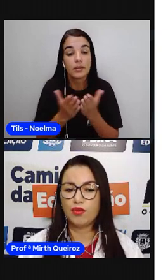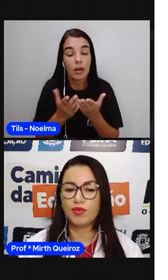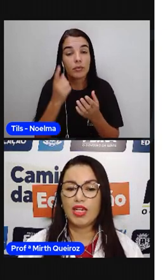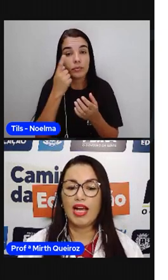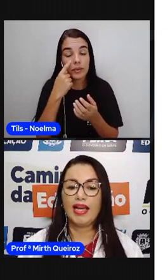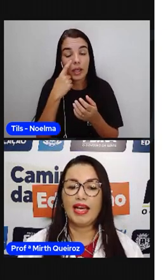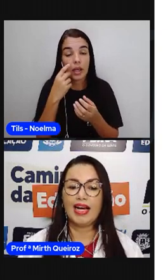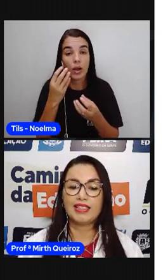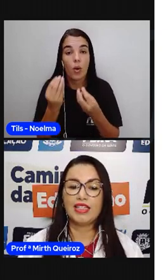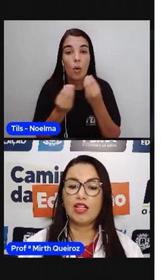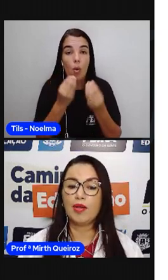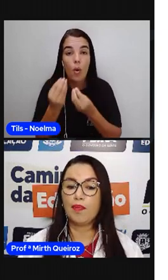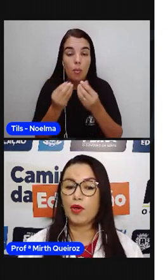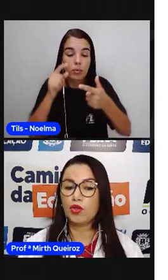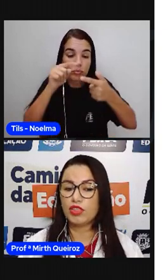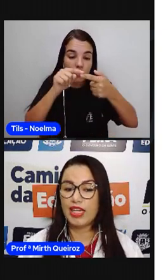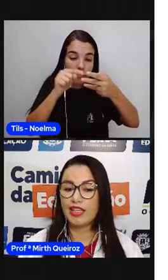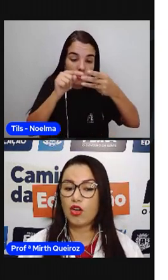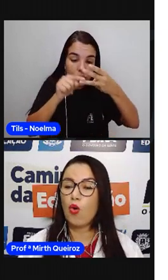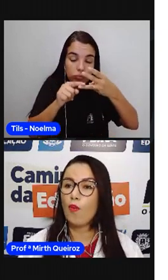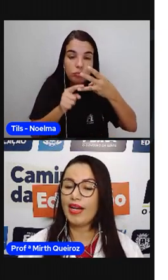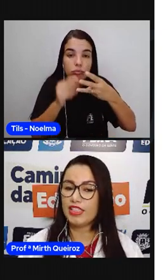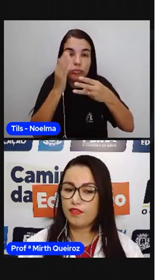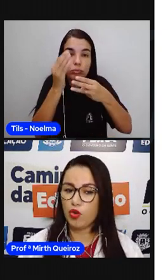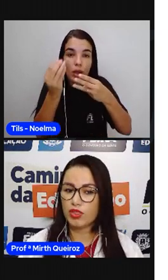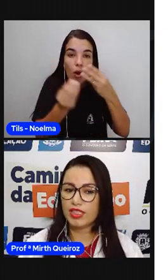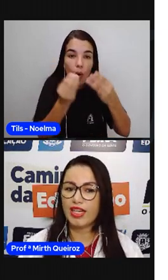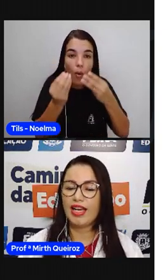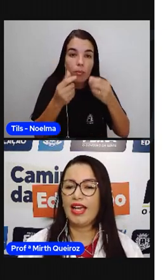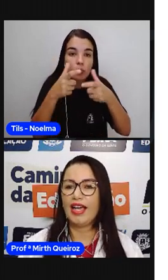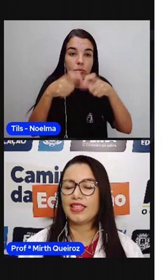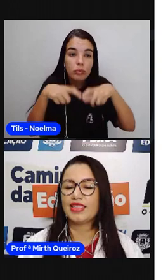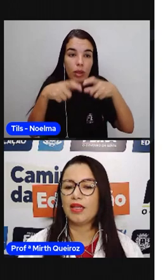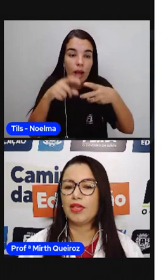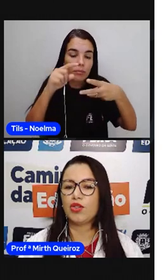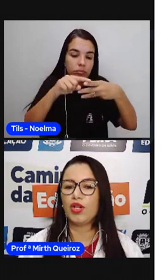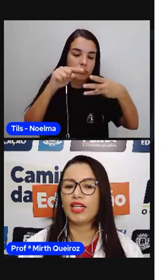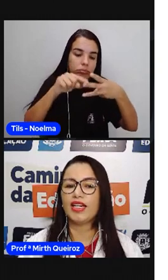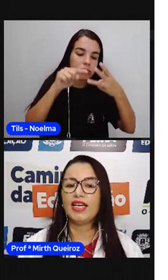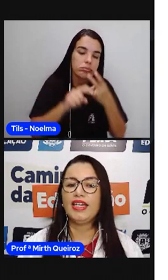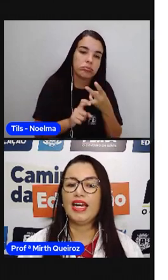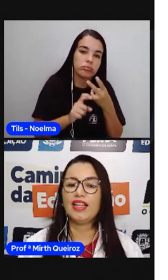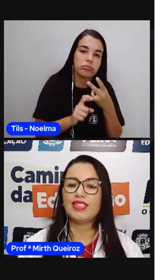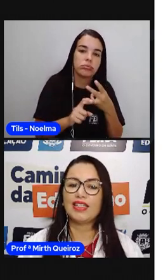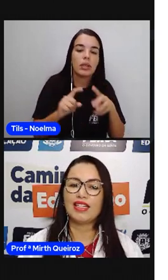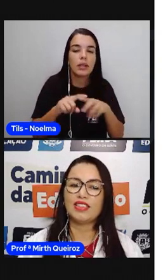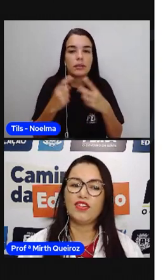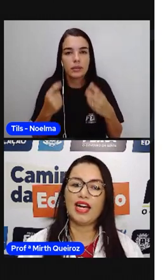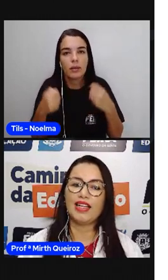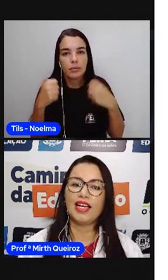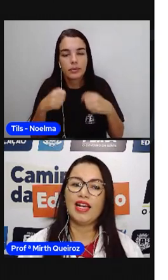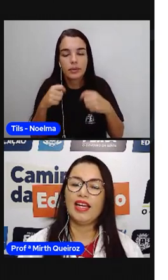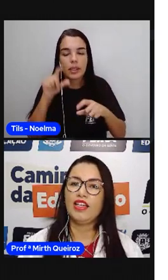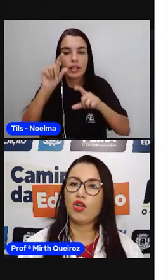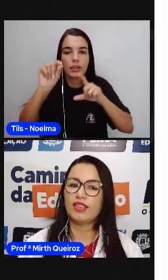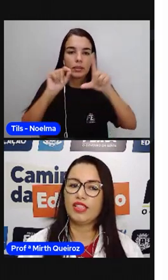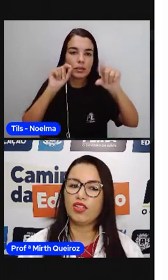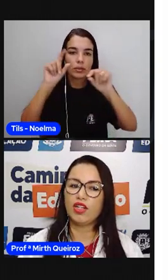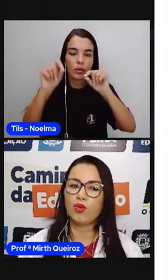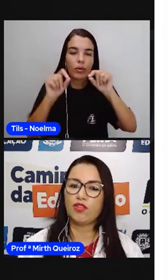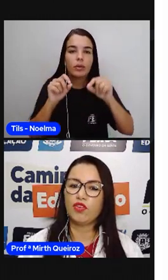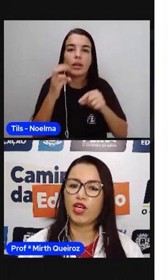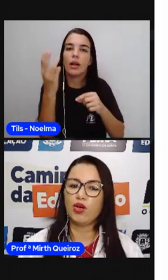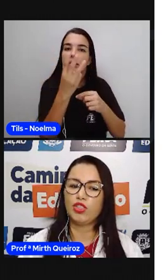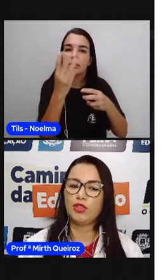posição. A sílaba pronunciada com mais força é a sílaba tônica. E ela vai ser classificada em